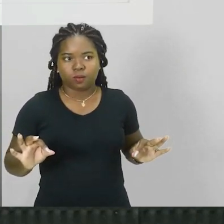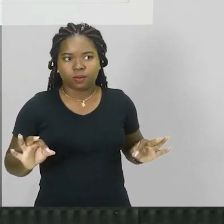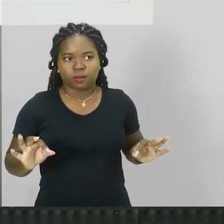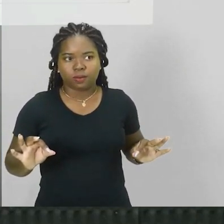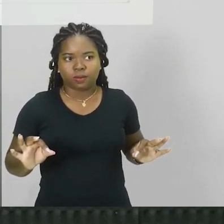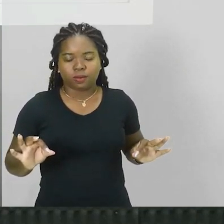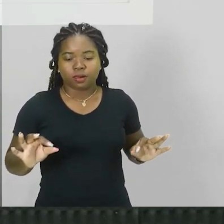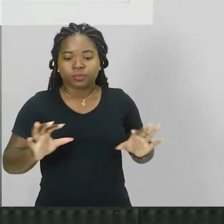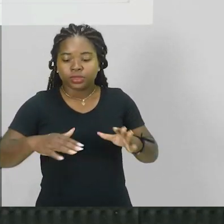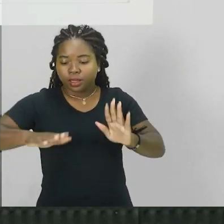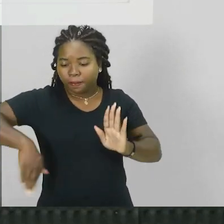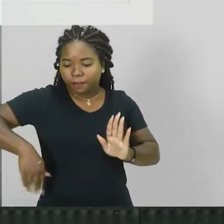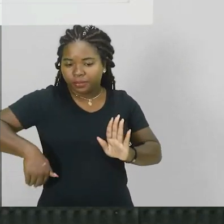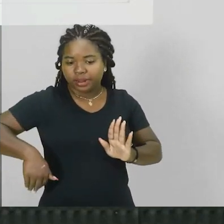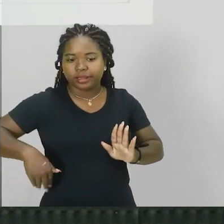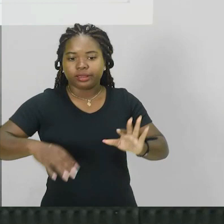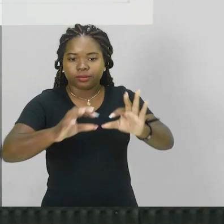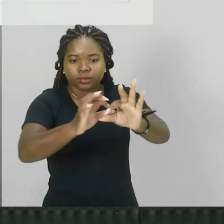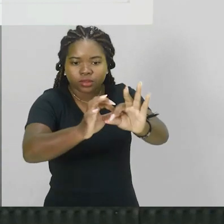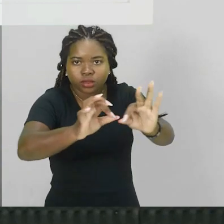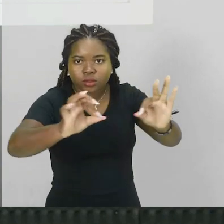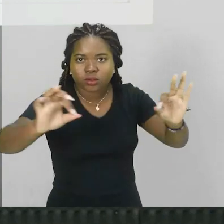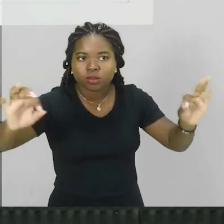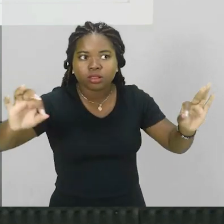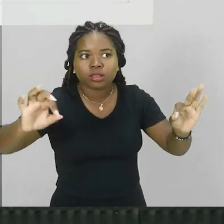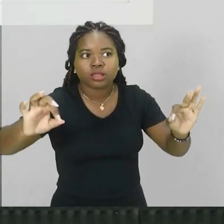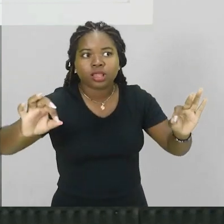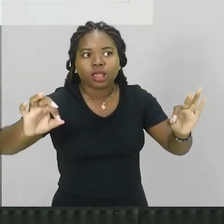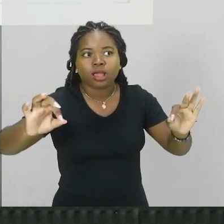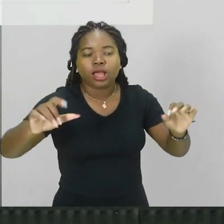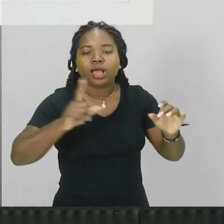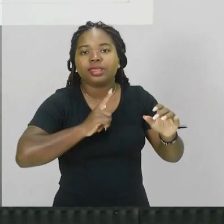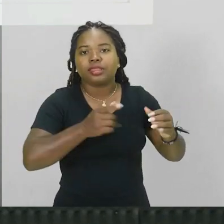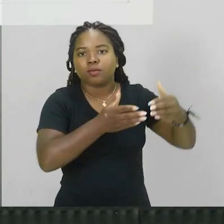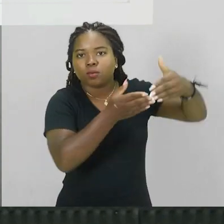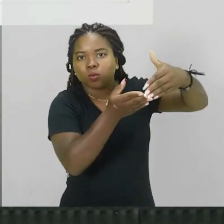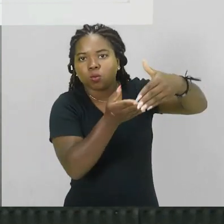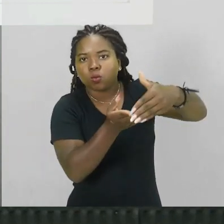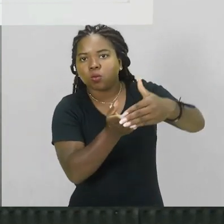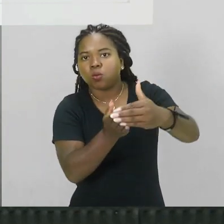o horizonte, e o navio estava bem acima,